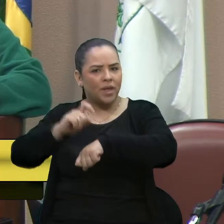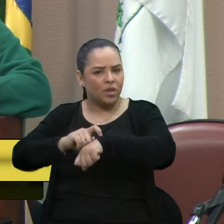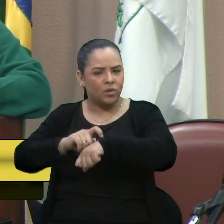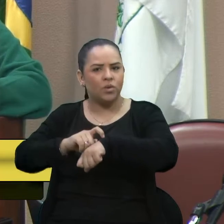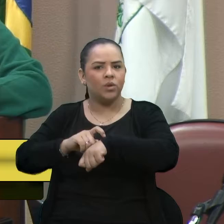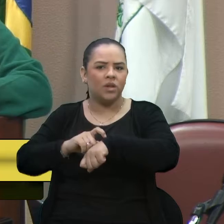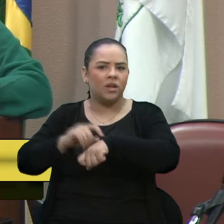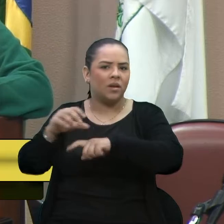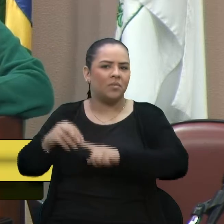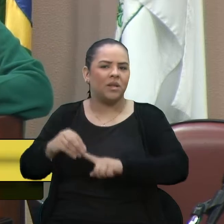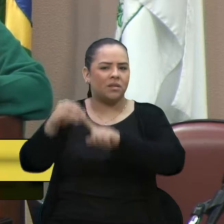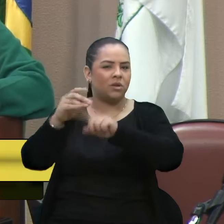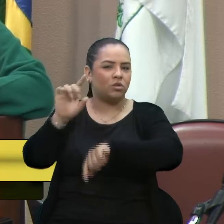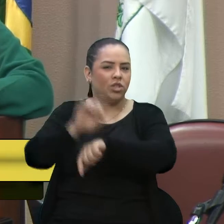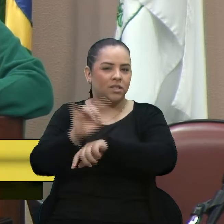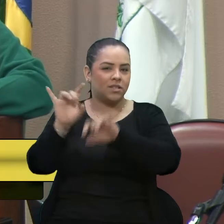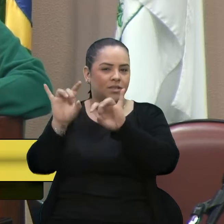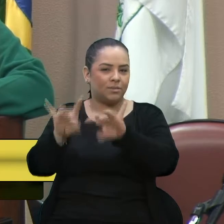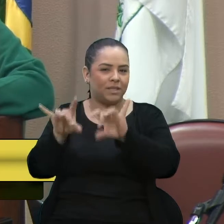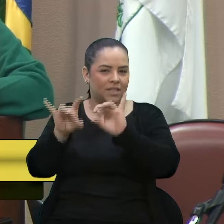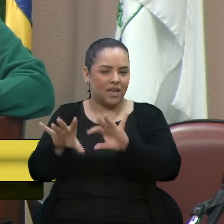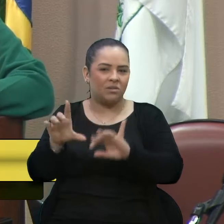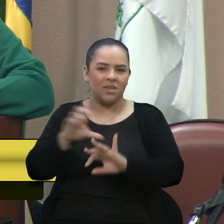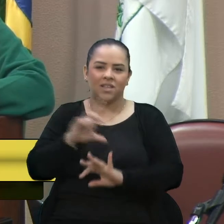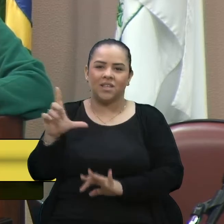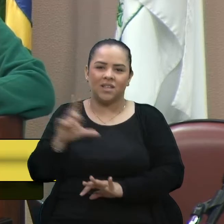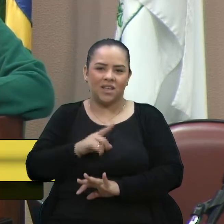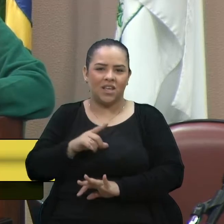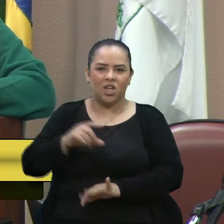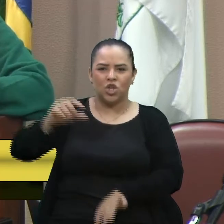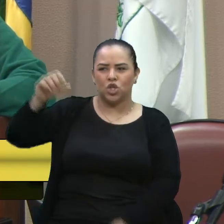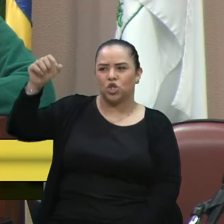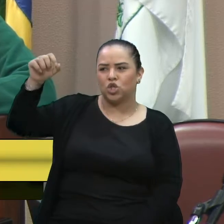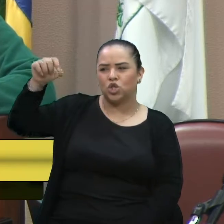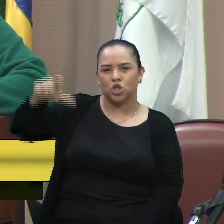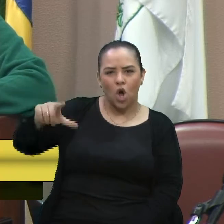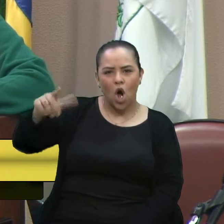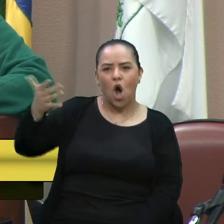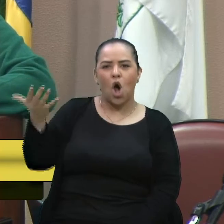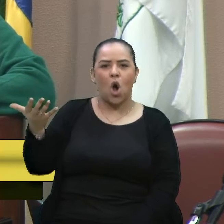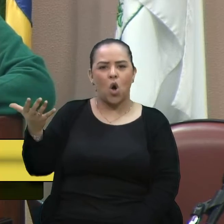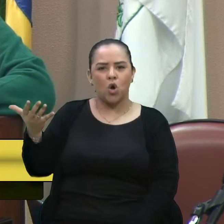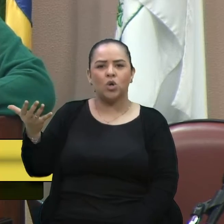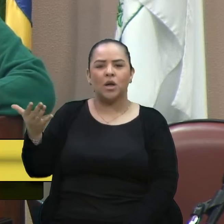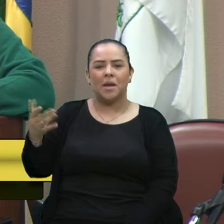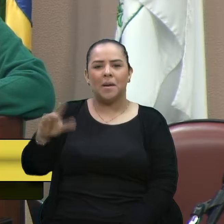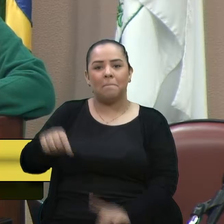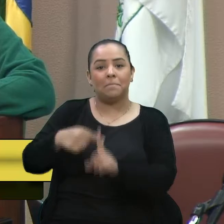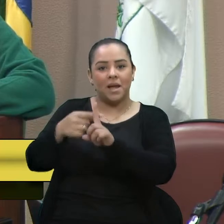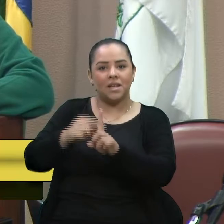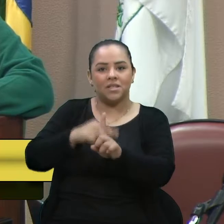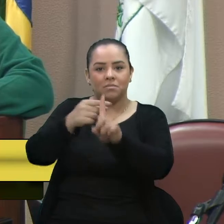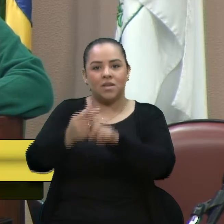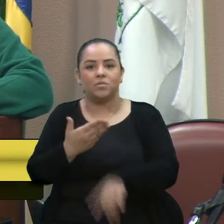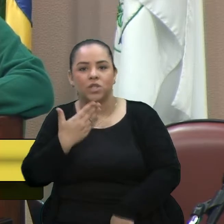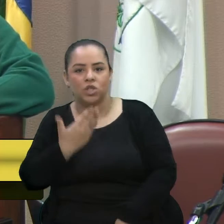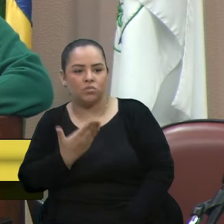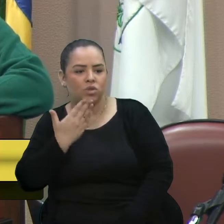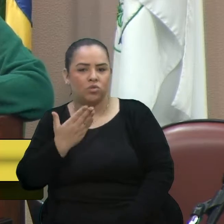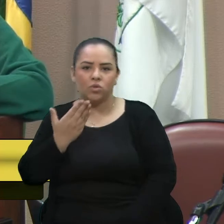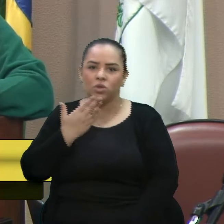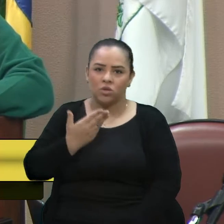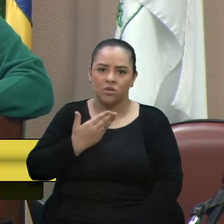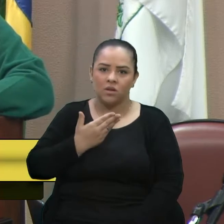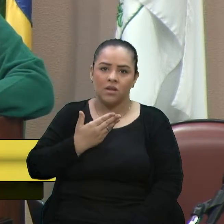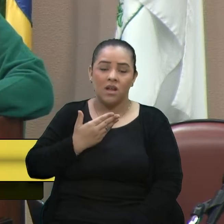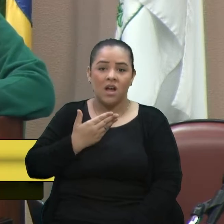principalmente algumas datas, quando tem sol, aumenta os pedintes nas sinaleiras. Então as pessoas, ao